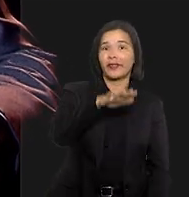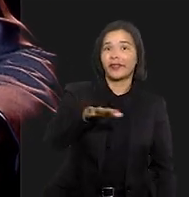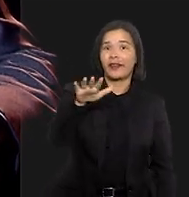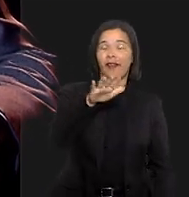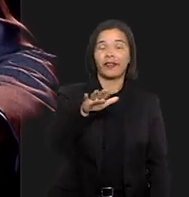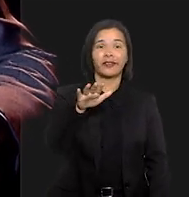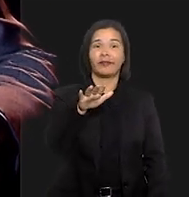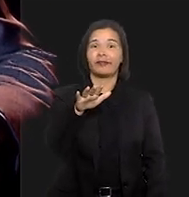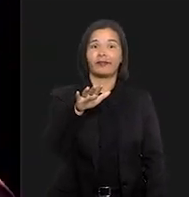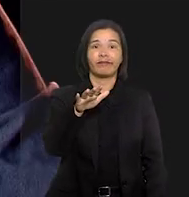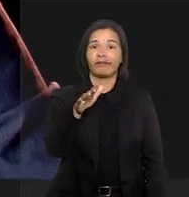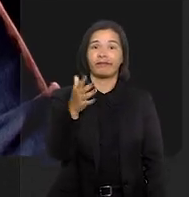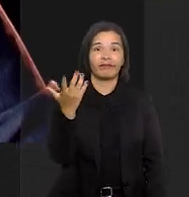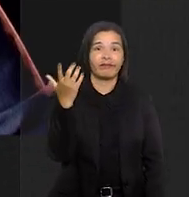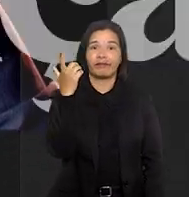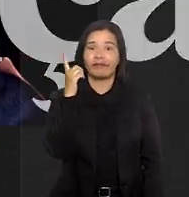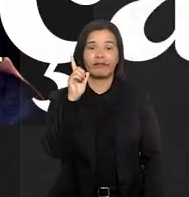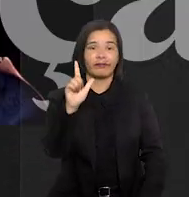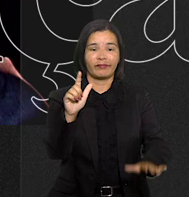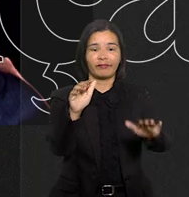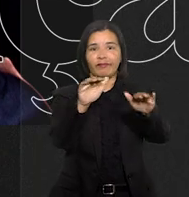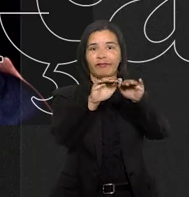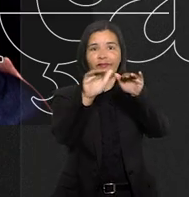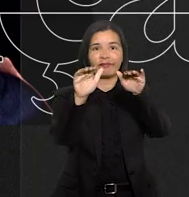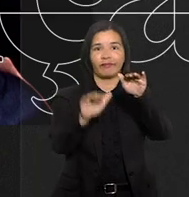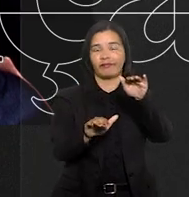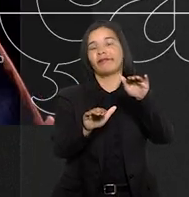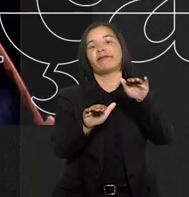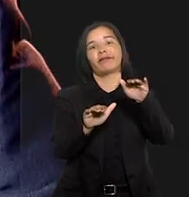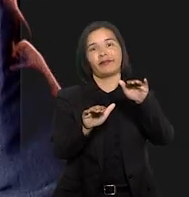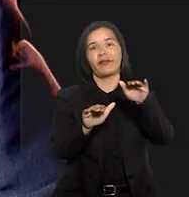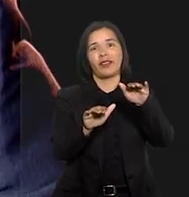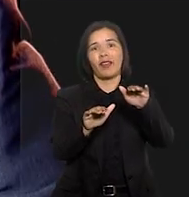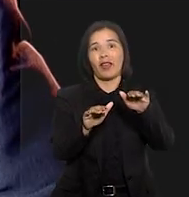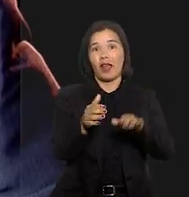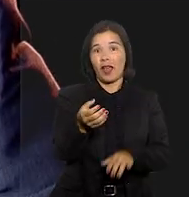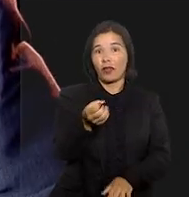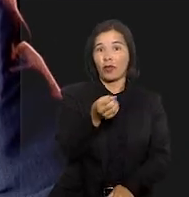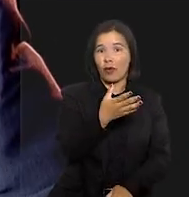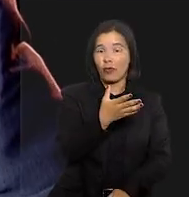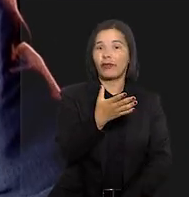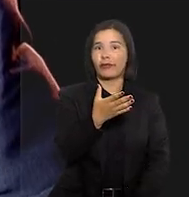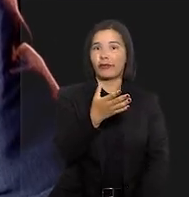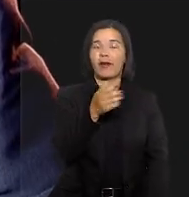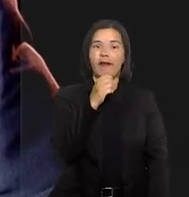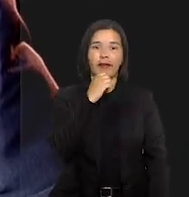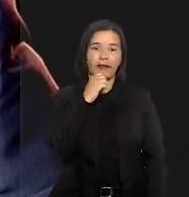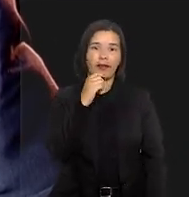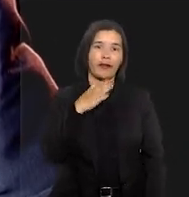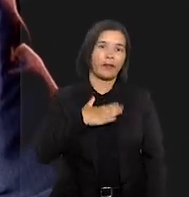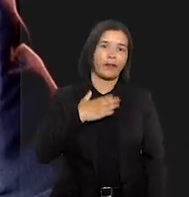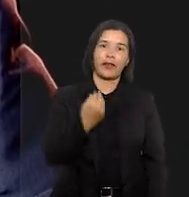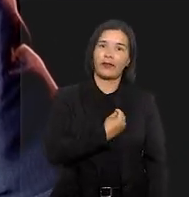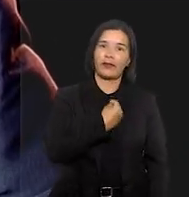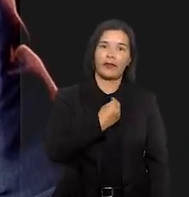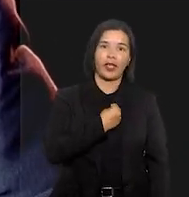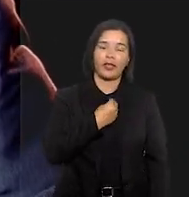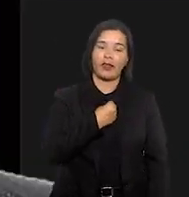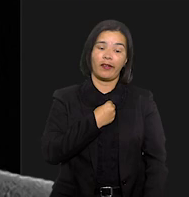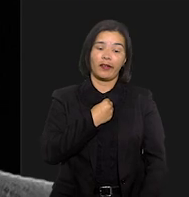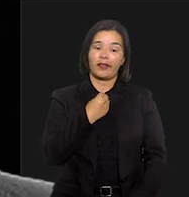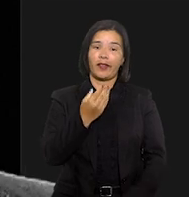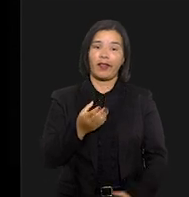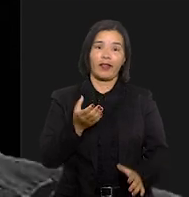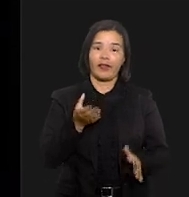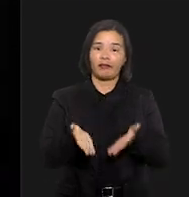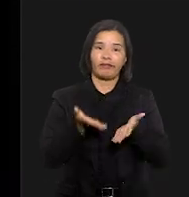negava, me considerava um cidadão de segunda categoria. Isso é muito recente e está muito ainda na minha vida ser